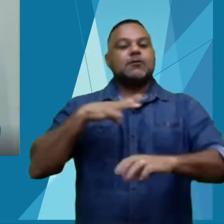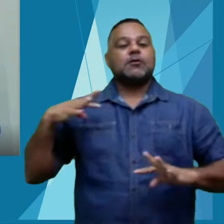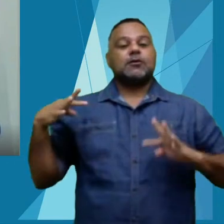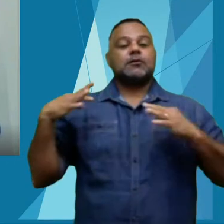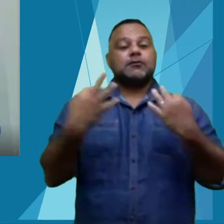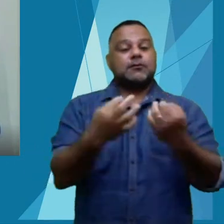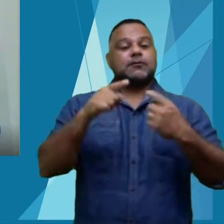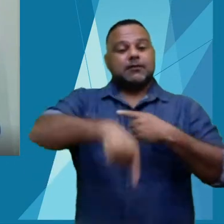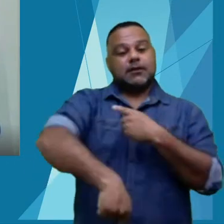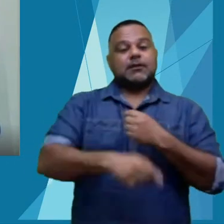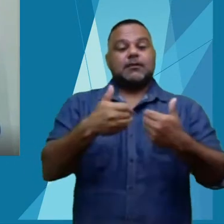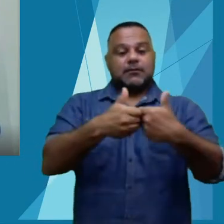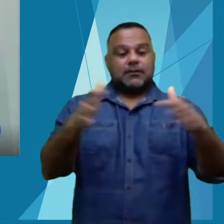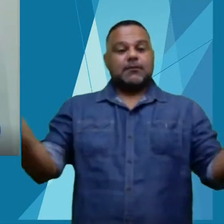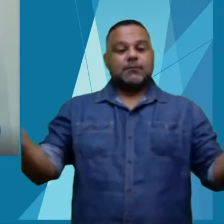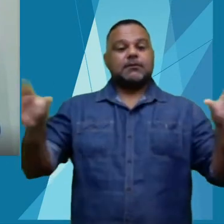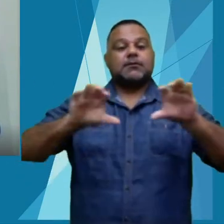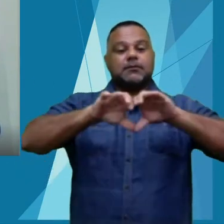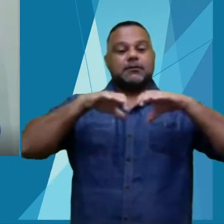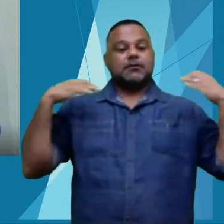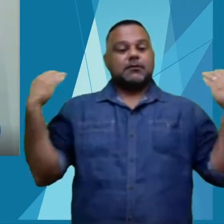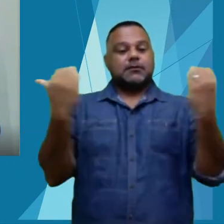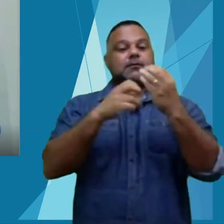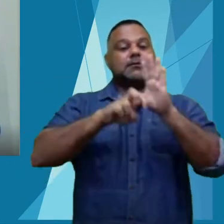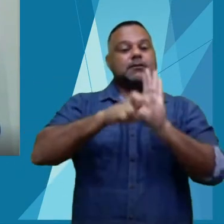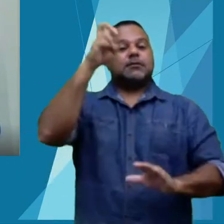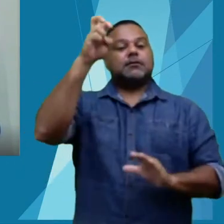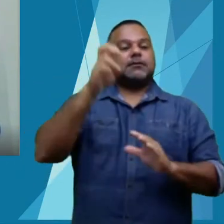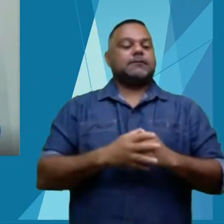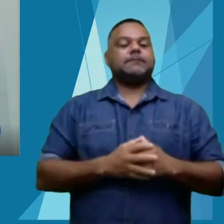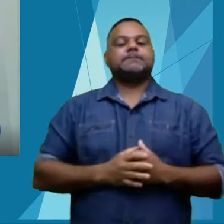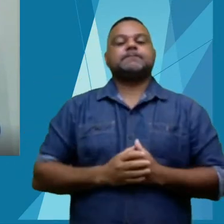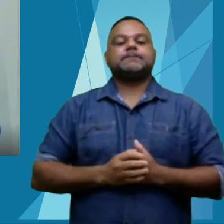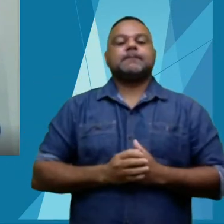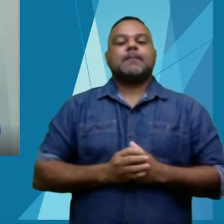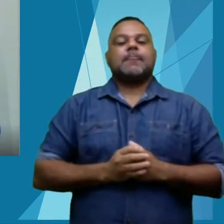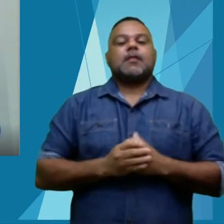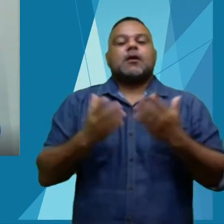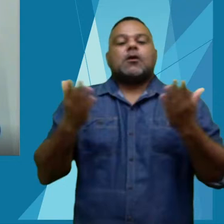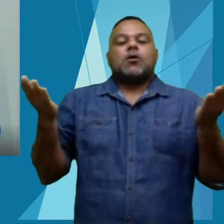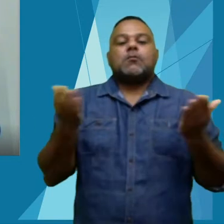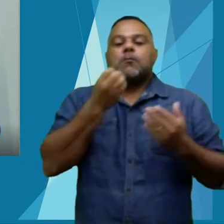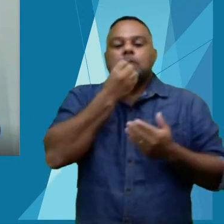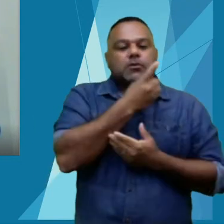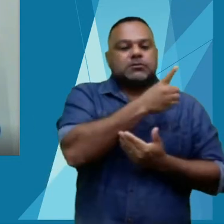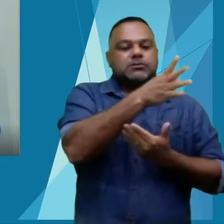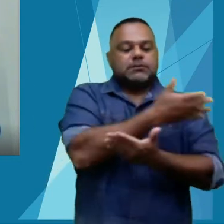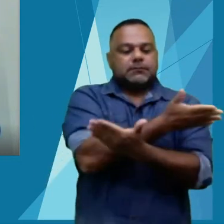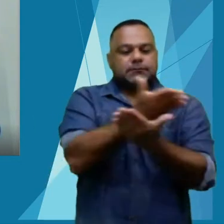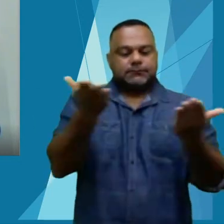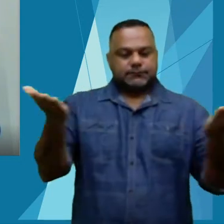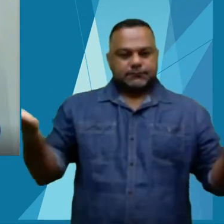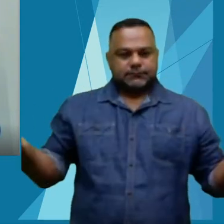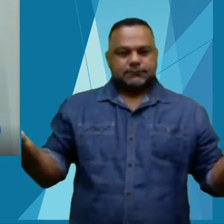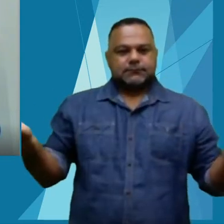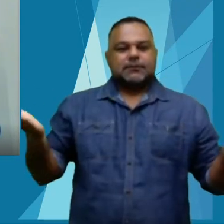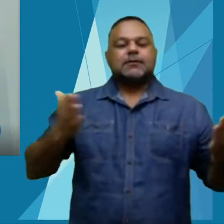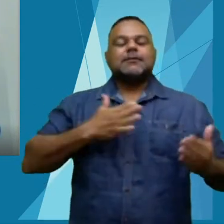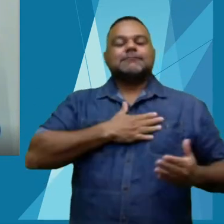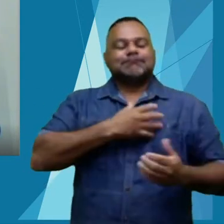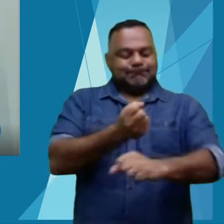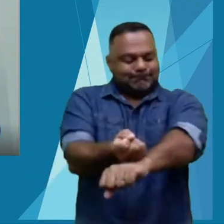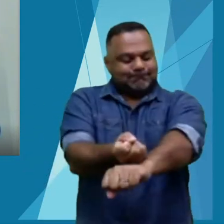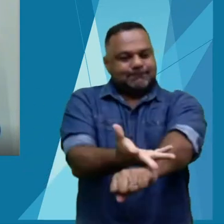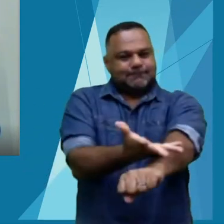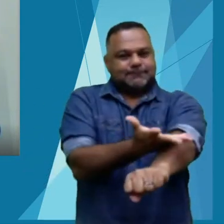nessa abertura do nosso quinto Conceiteiro. Bem, bom dia a todos. É com muita emoção